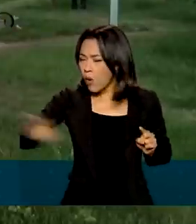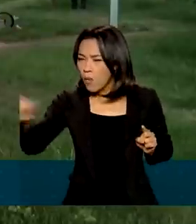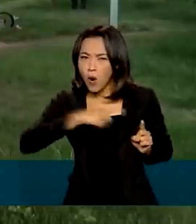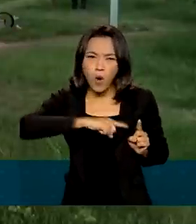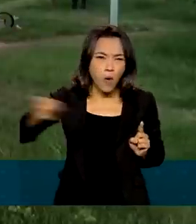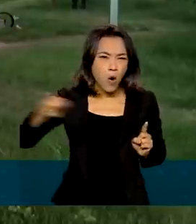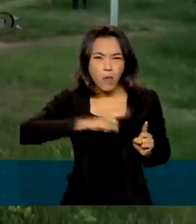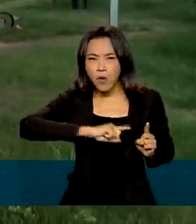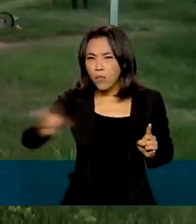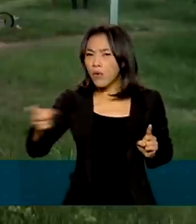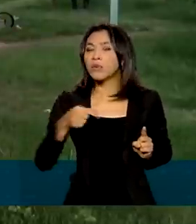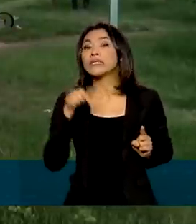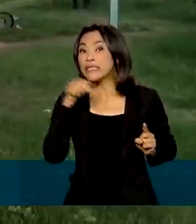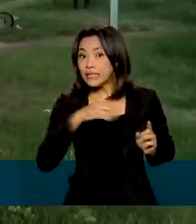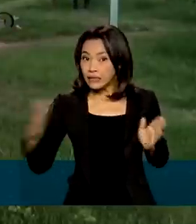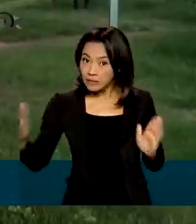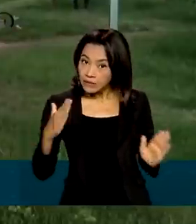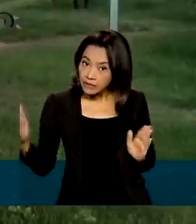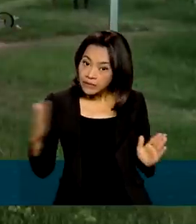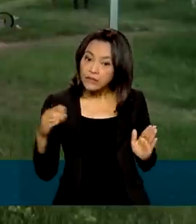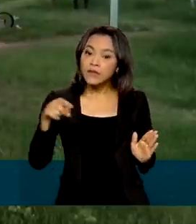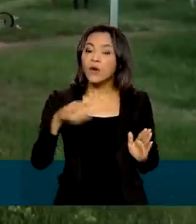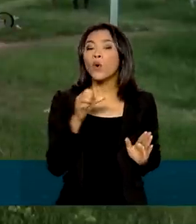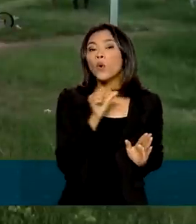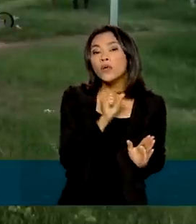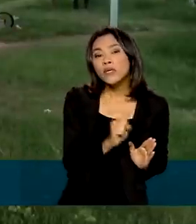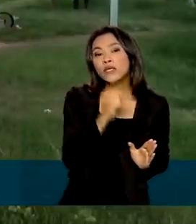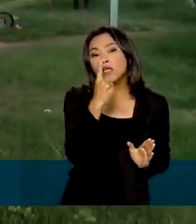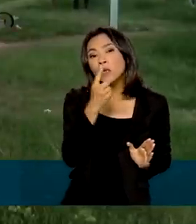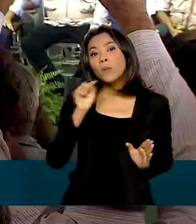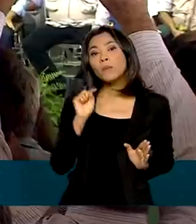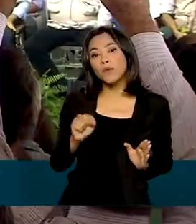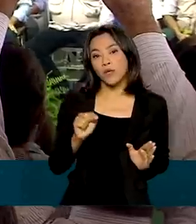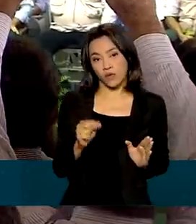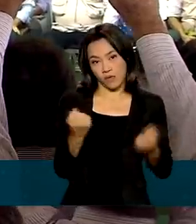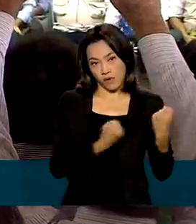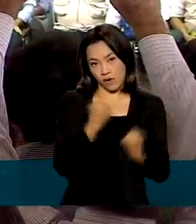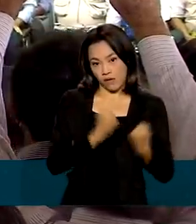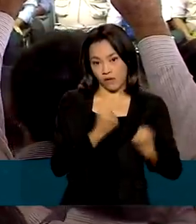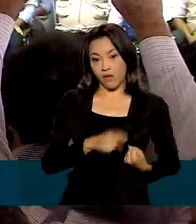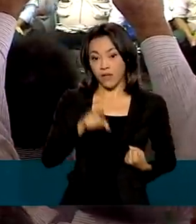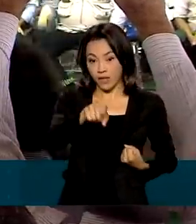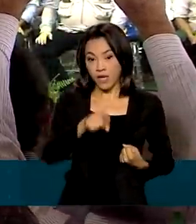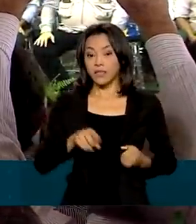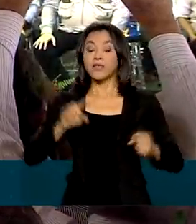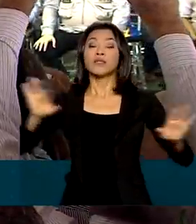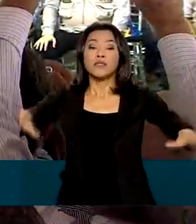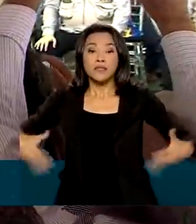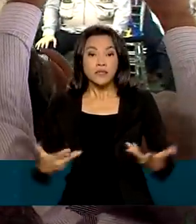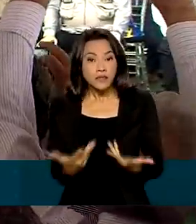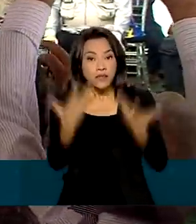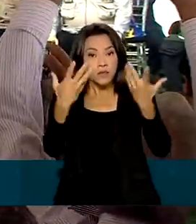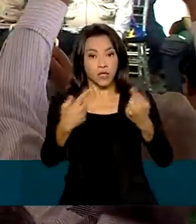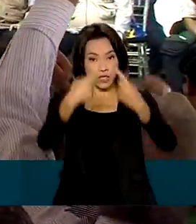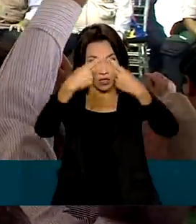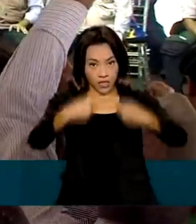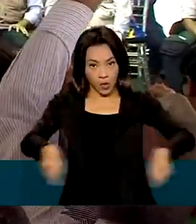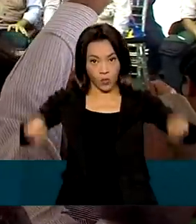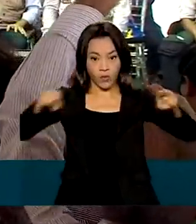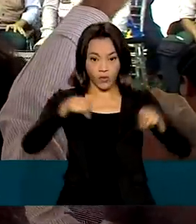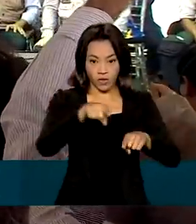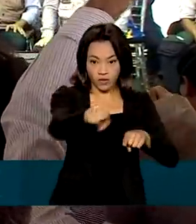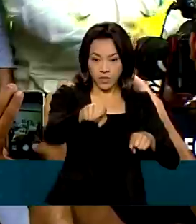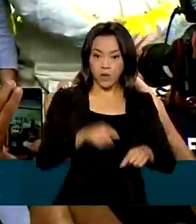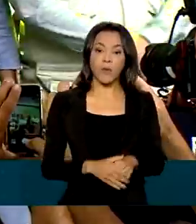só no trecho de São José do Rio Preto, 81 mil veículos. Durante a cerimônia de inauguração da travessia, o presidente